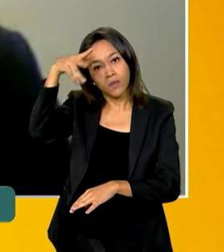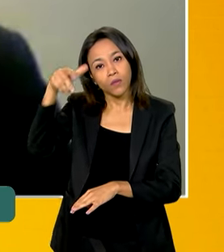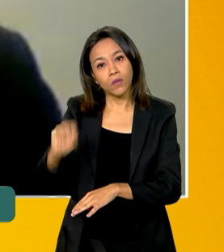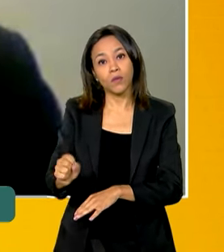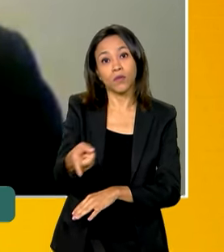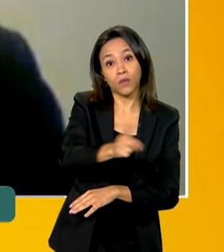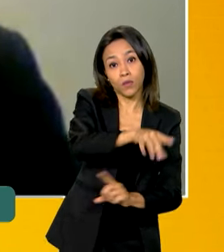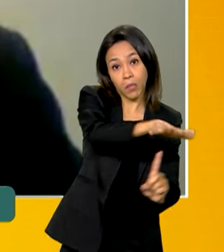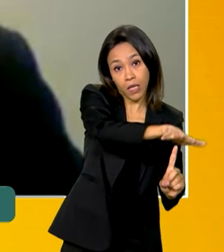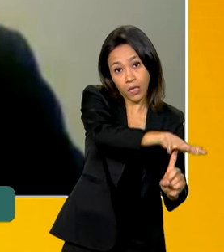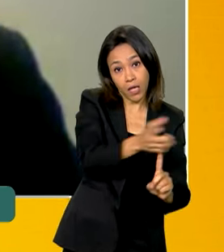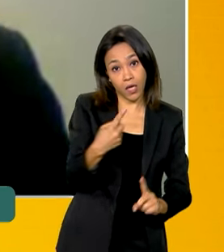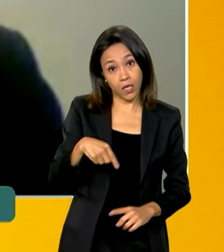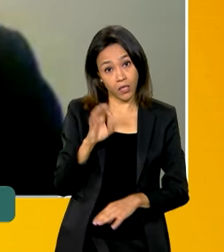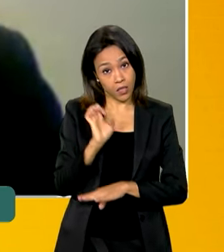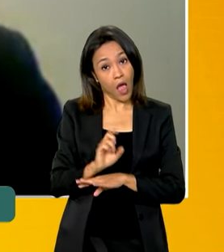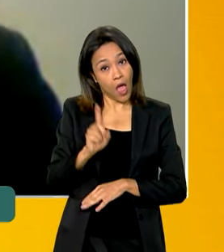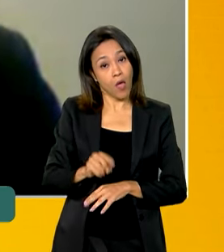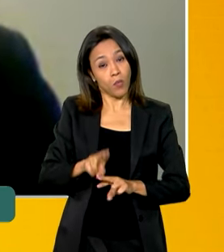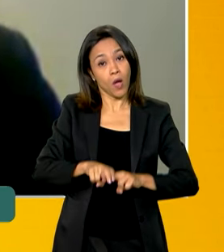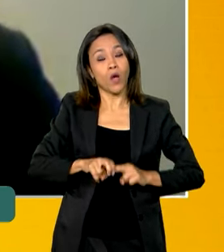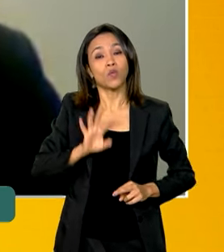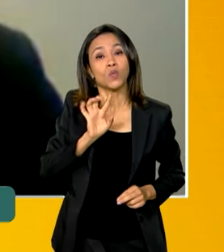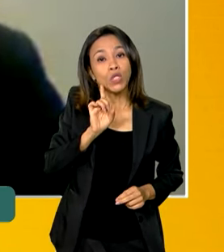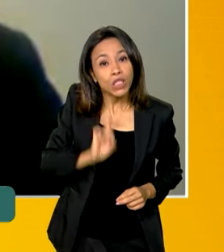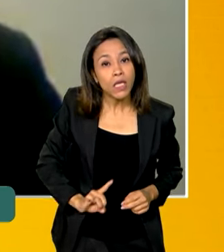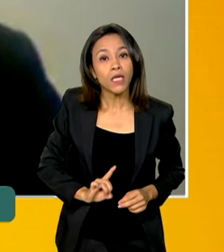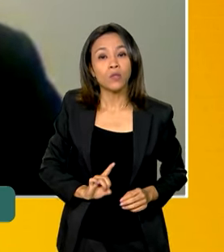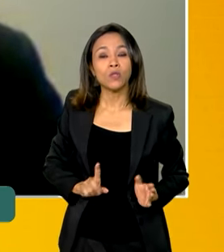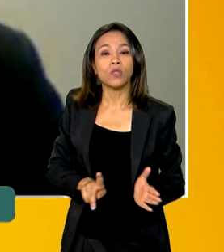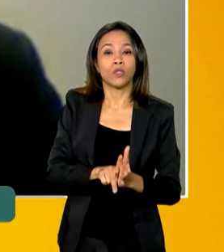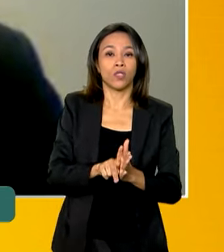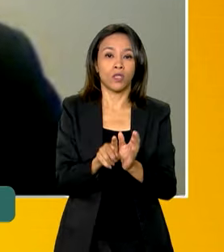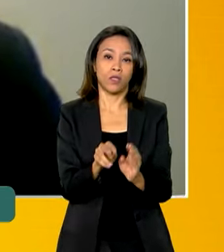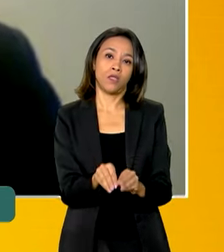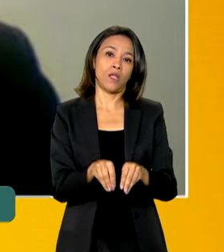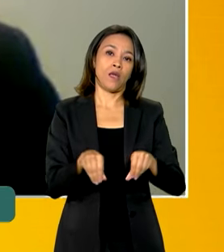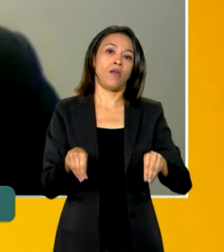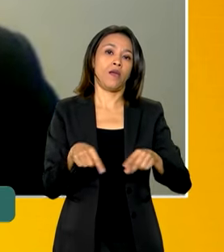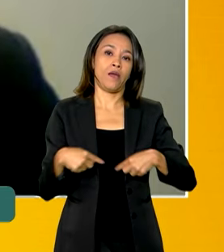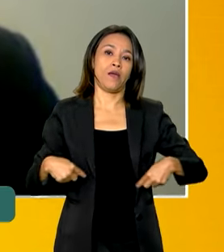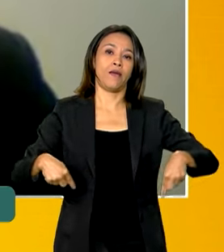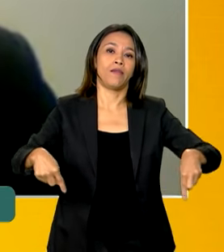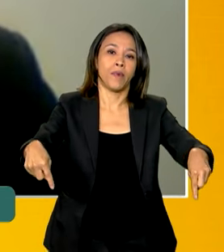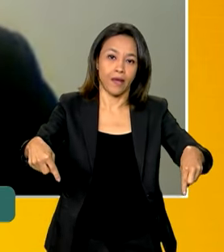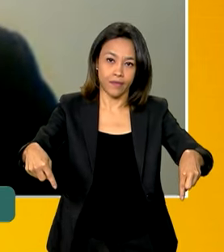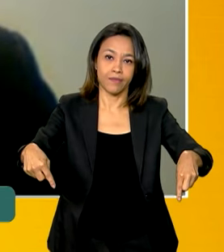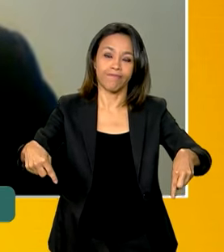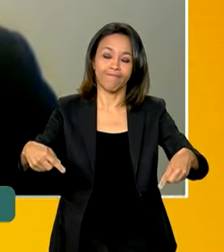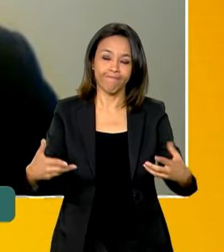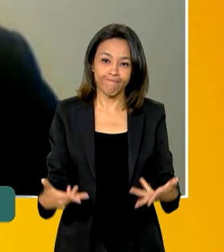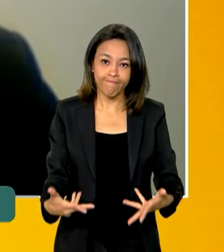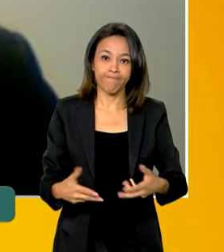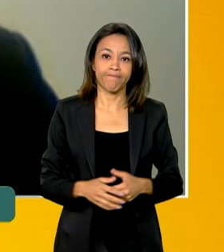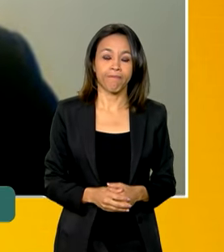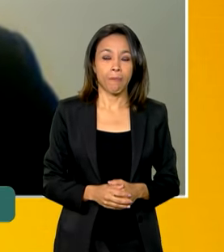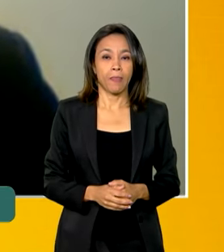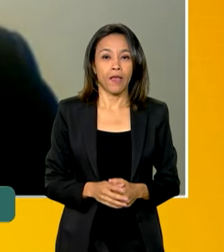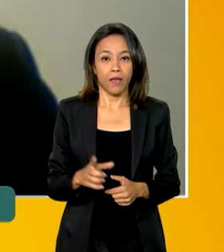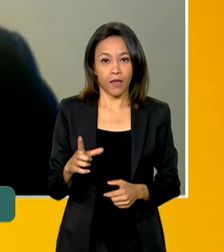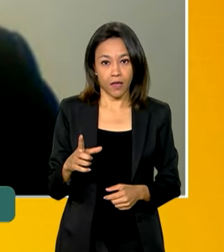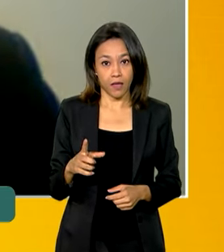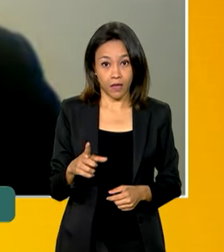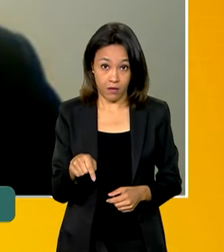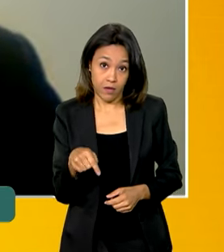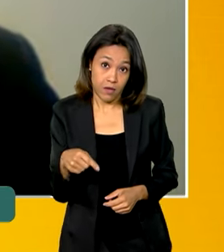de fato, a falta da demarcação desses direitos territoriais. De alguma forma, isso insufla a região, em alguma medida,